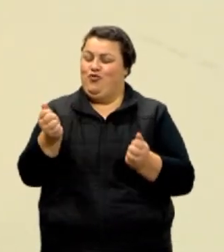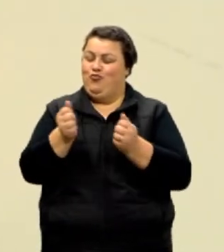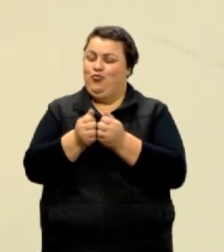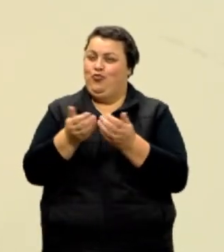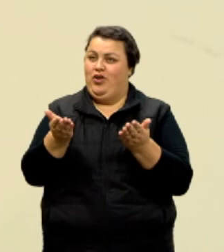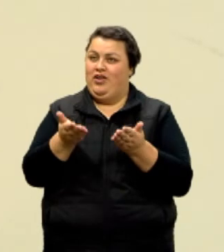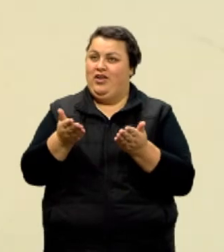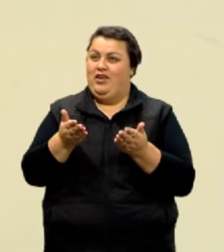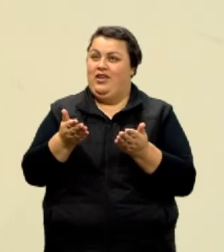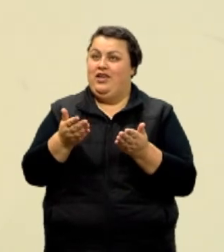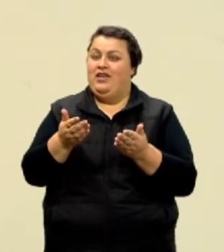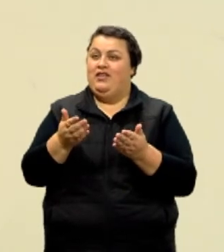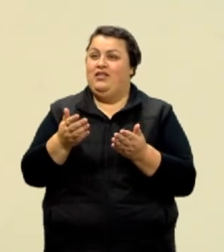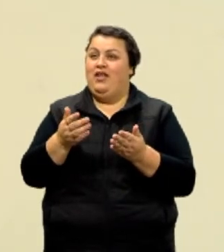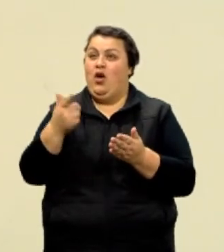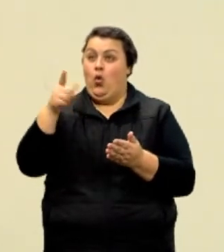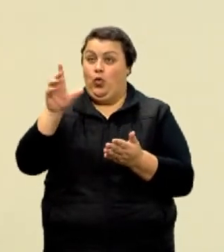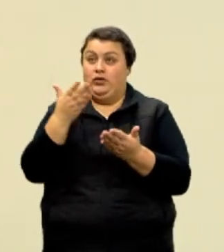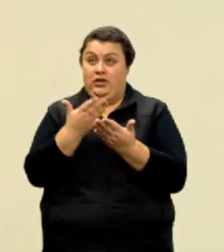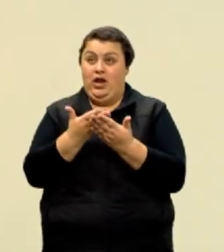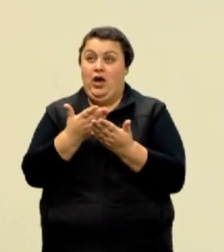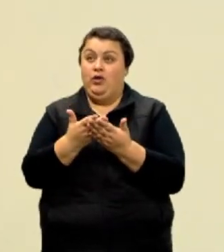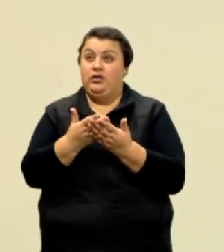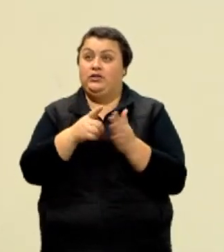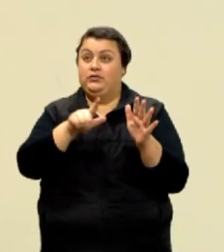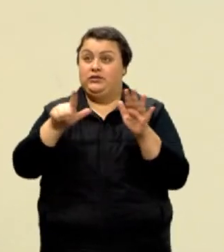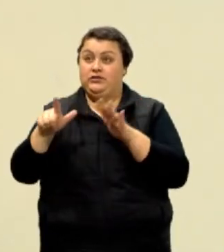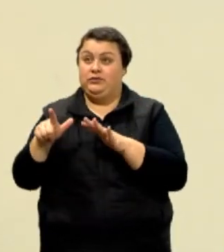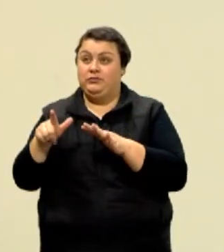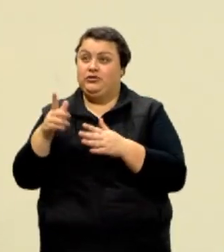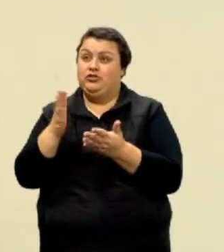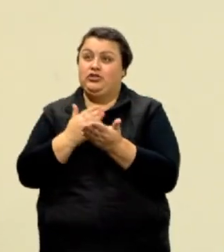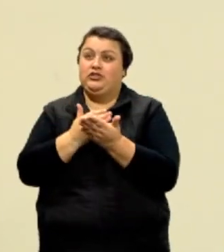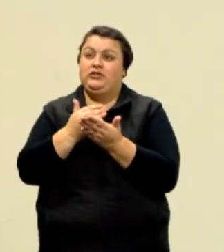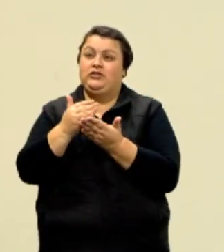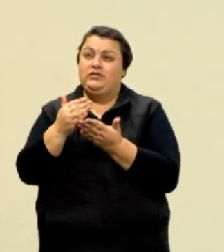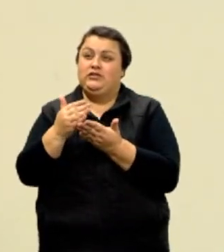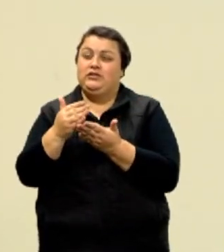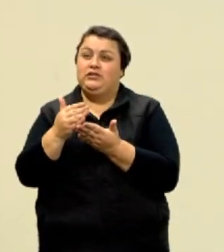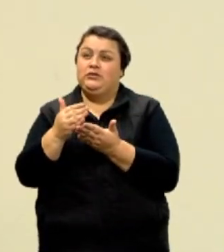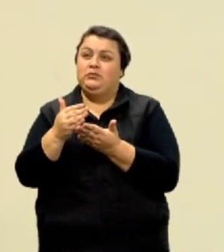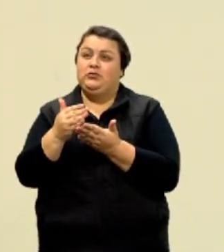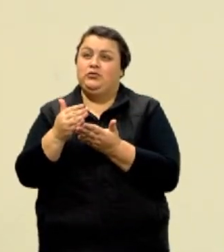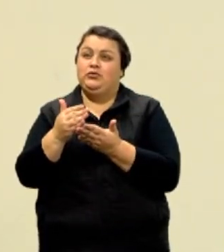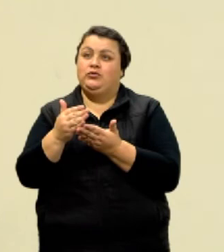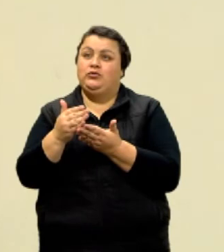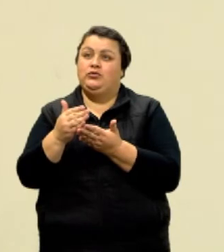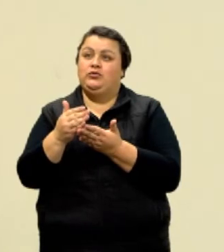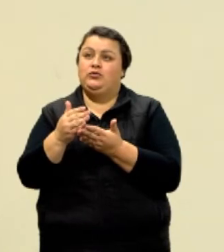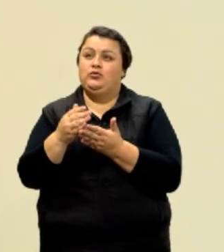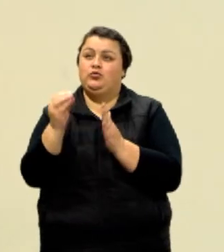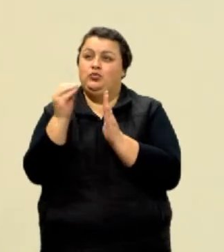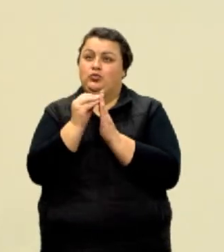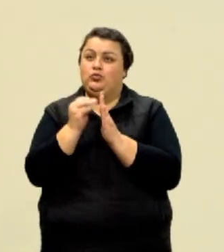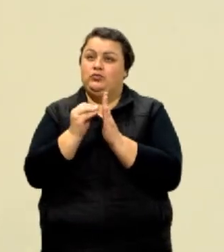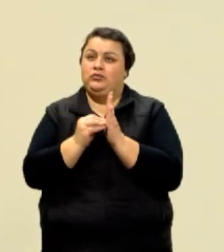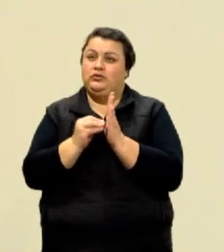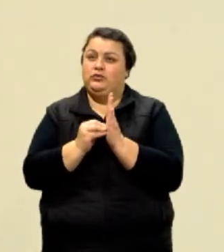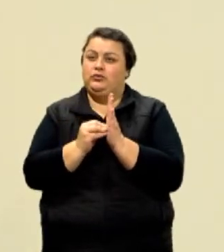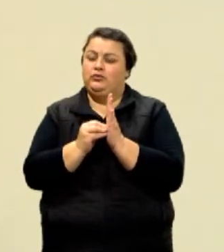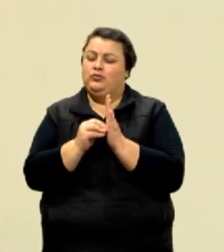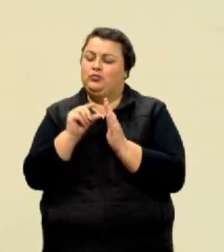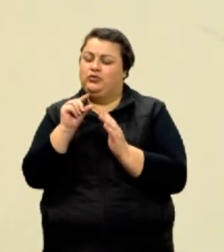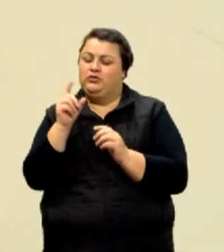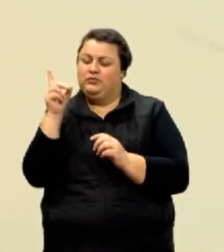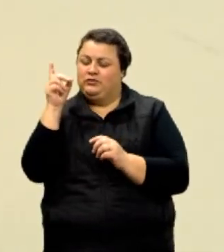segunda aula, agora, na outra semana, a gente já começa o conteúdo um pouco mais de